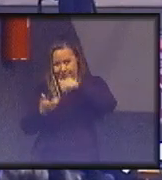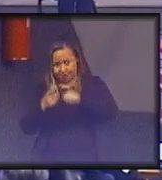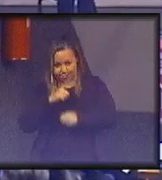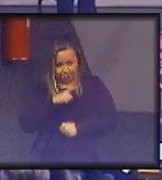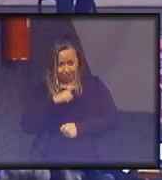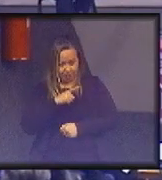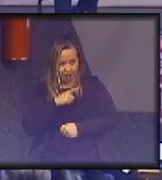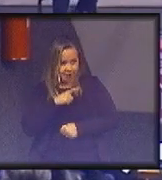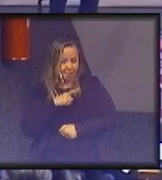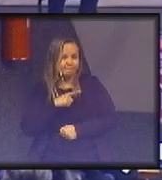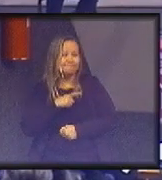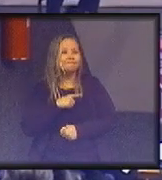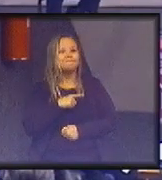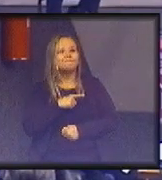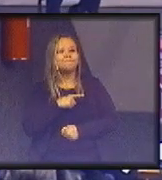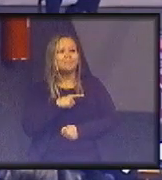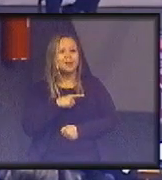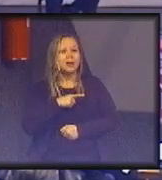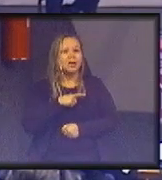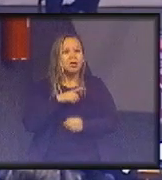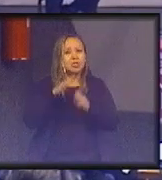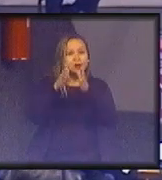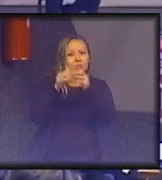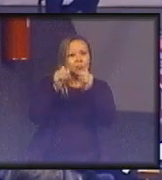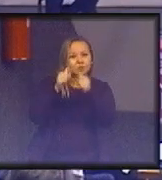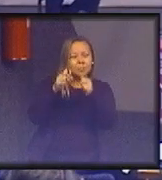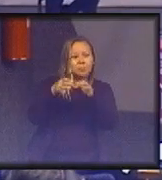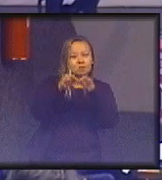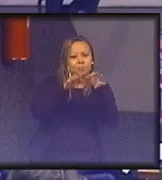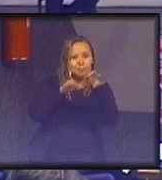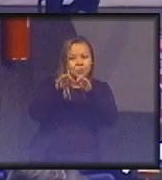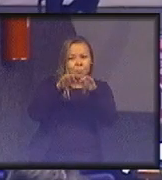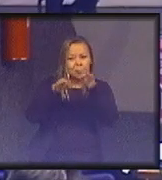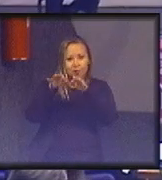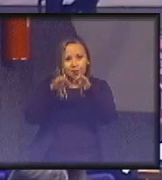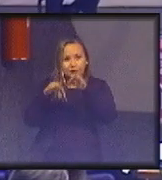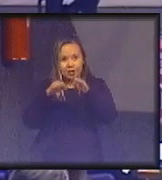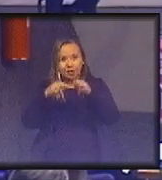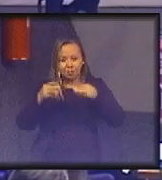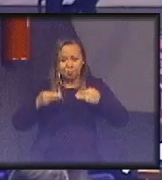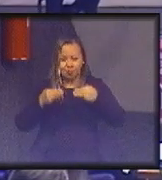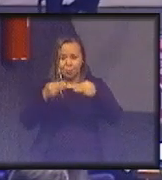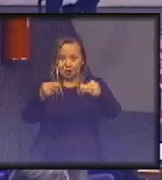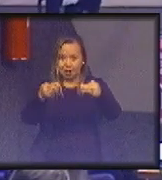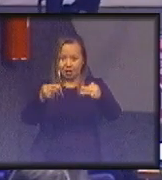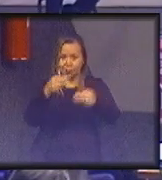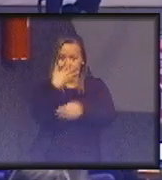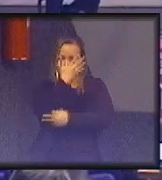convocador do plano o Ministério do Meio Ambiente,